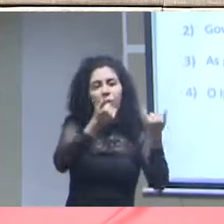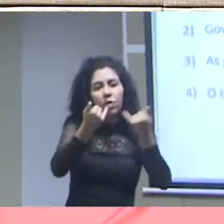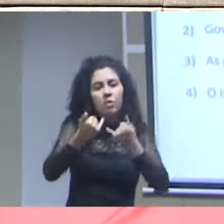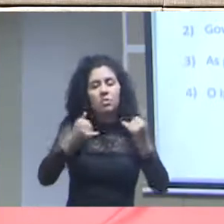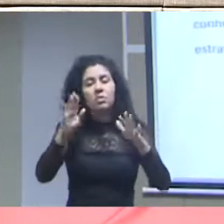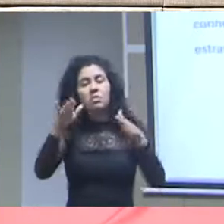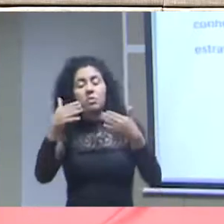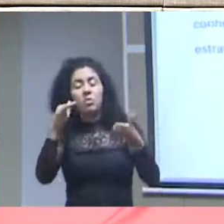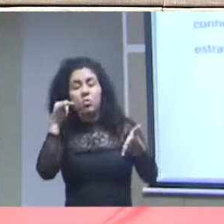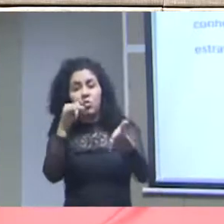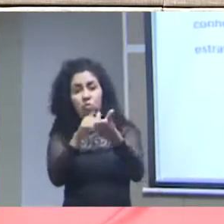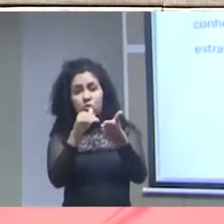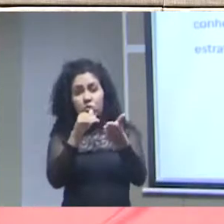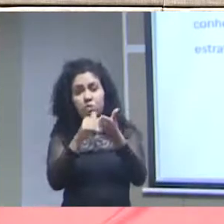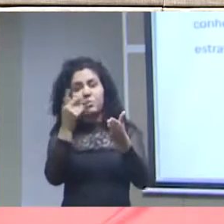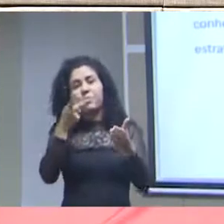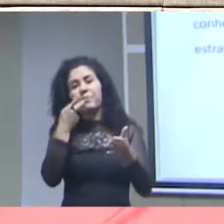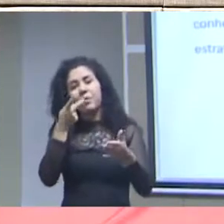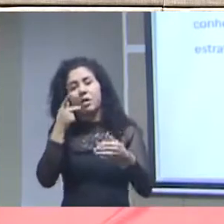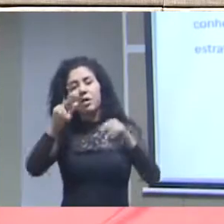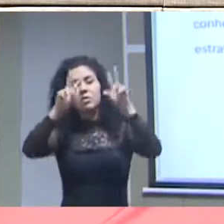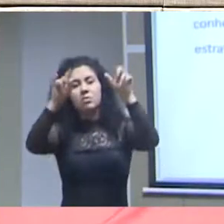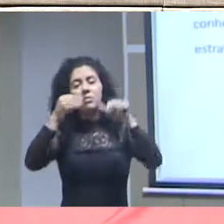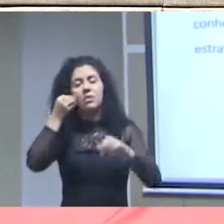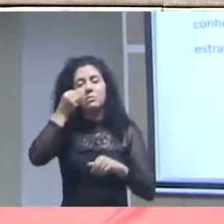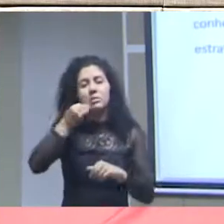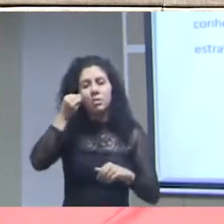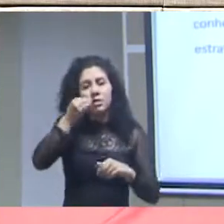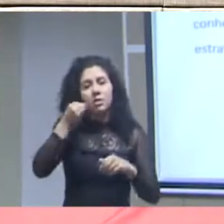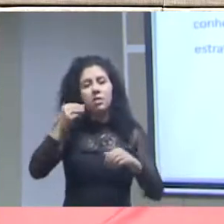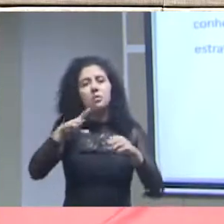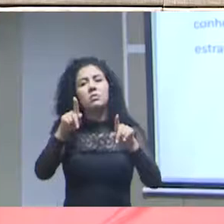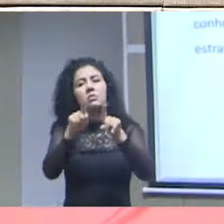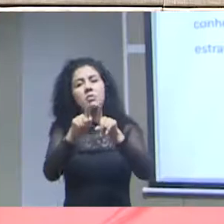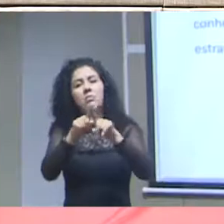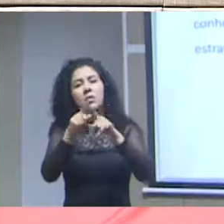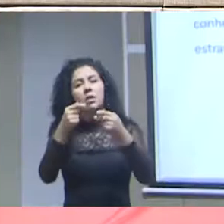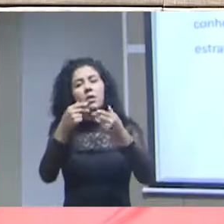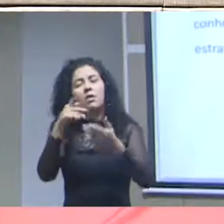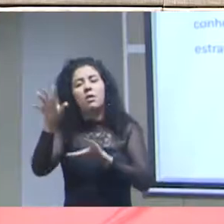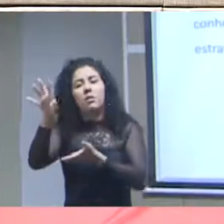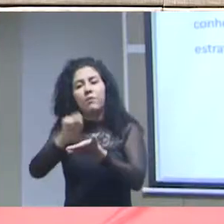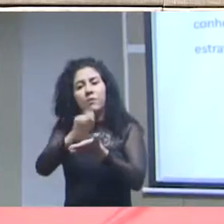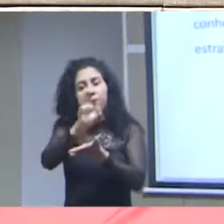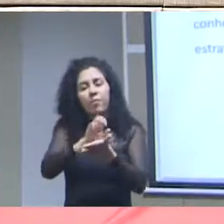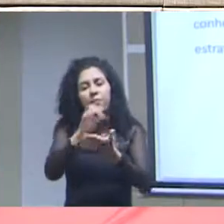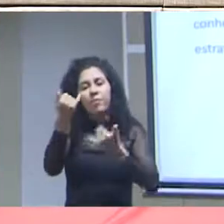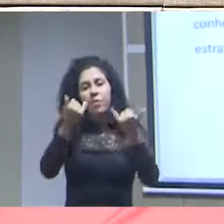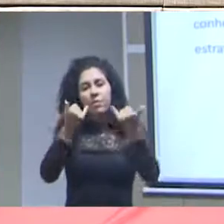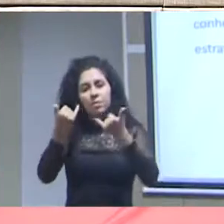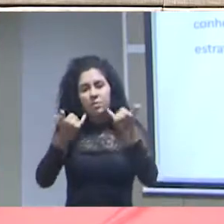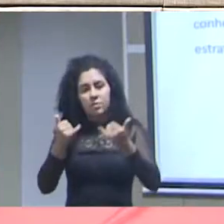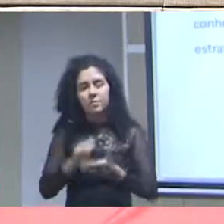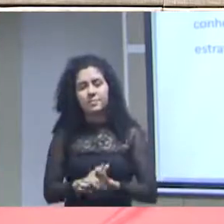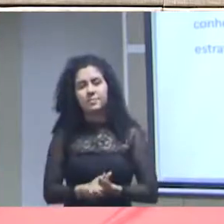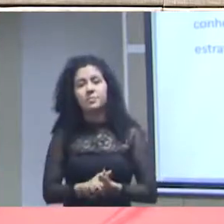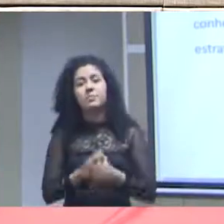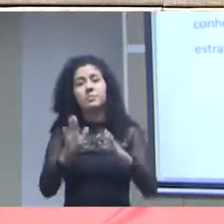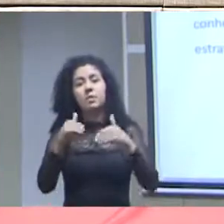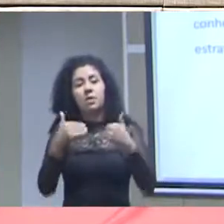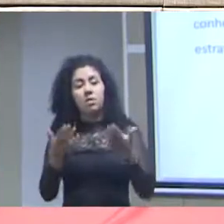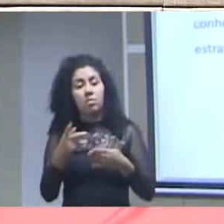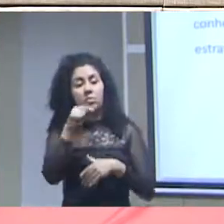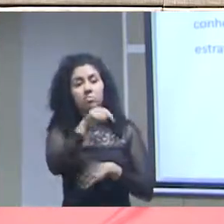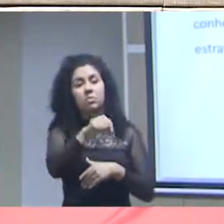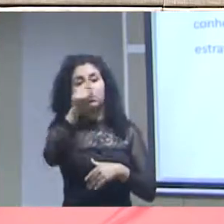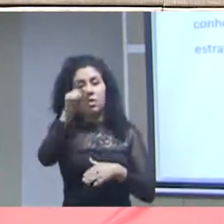último a experiência do laboratório de ciência de dados do IPEA Bom, o IPEA como